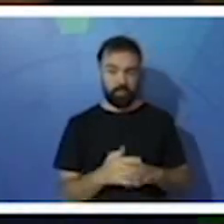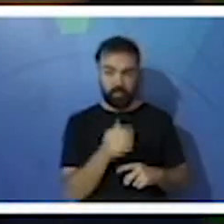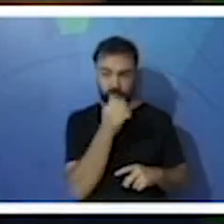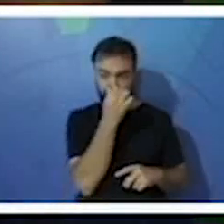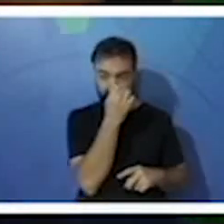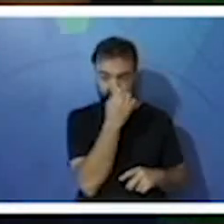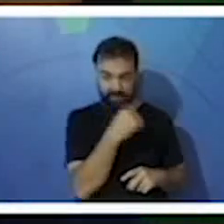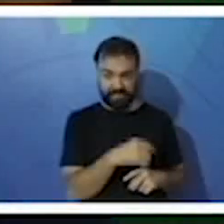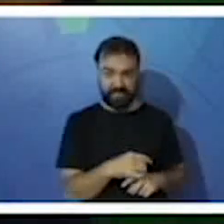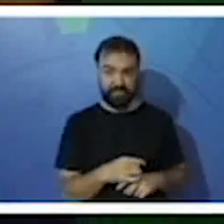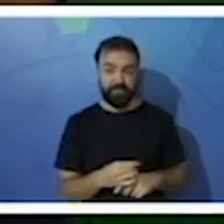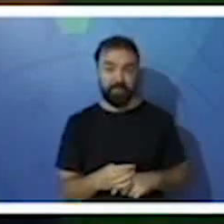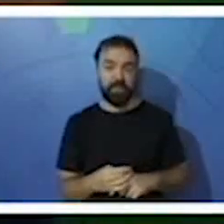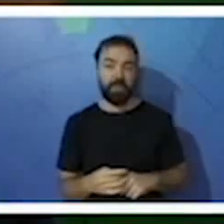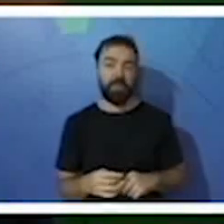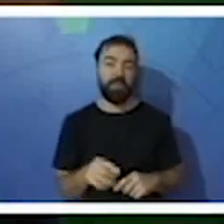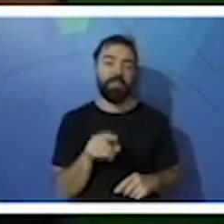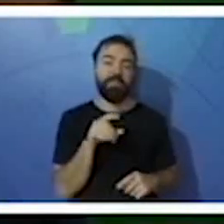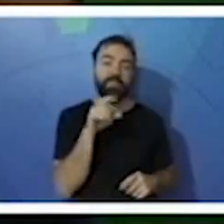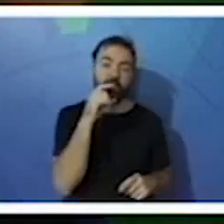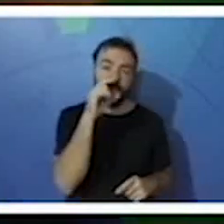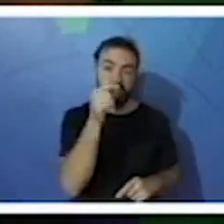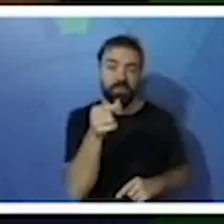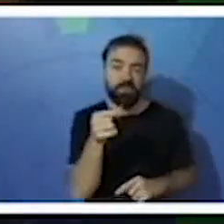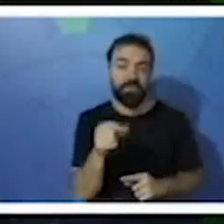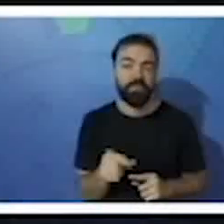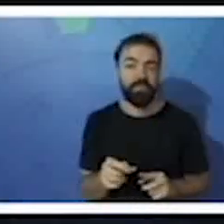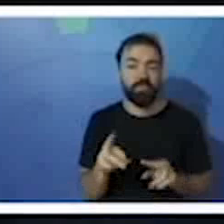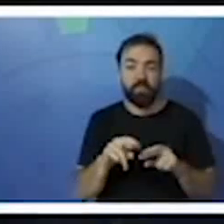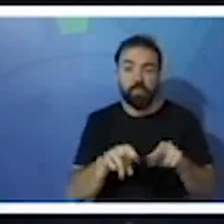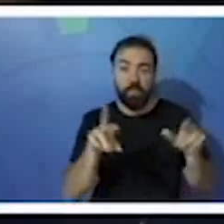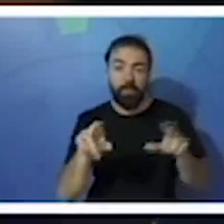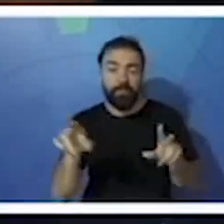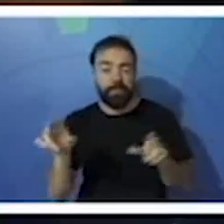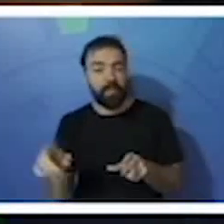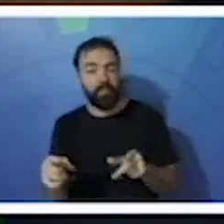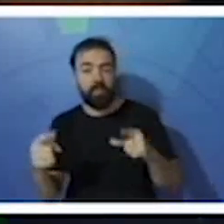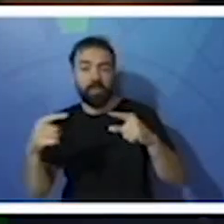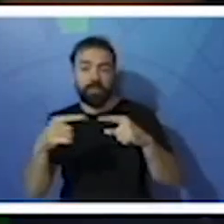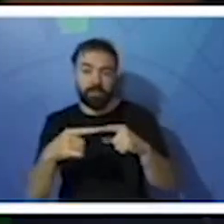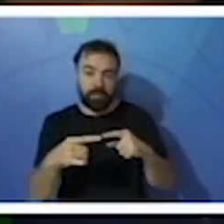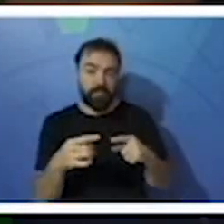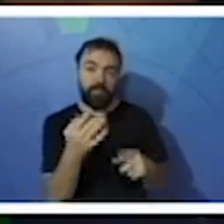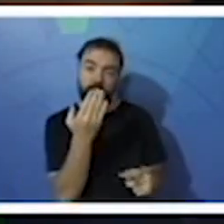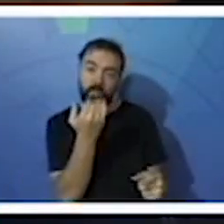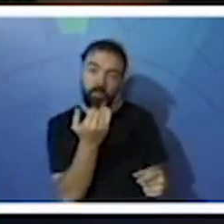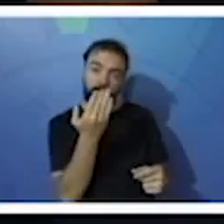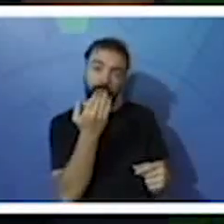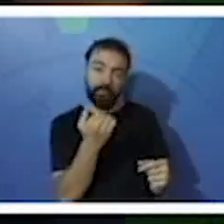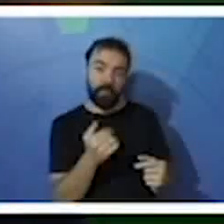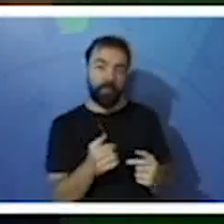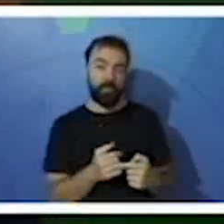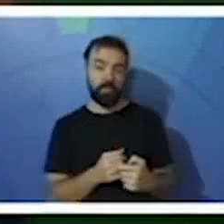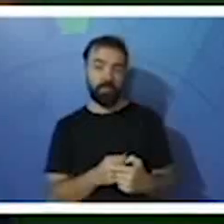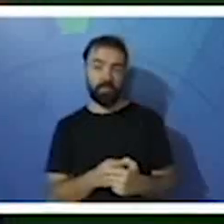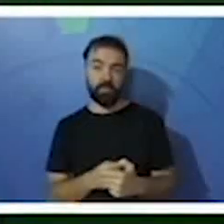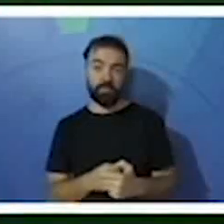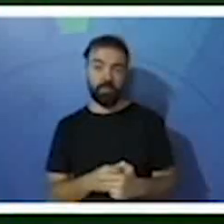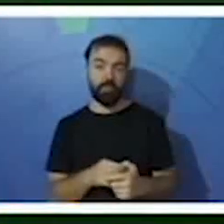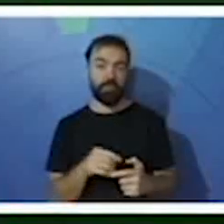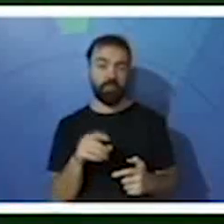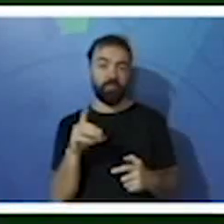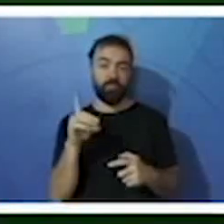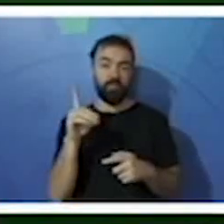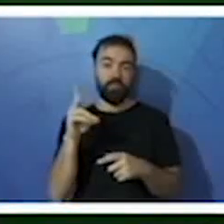observação, que o bico das aves pode variar de acordo com a alimentação, tá? Tem o beija